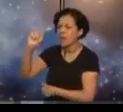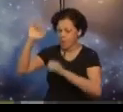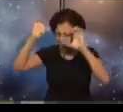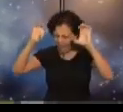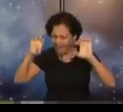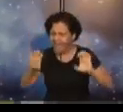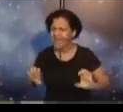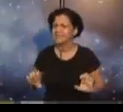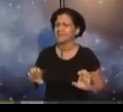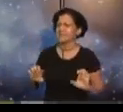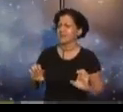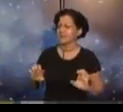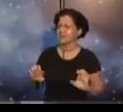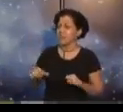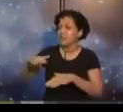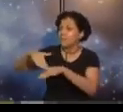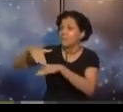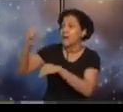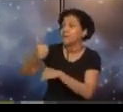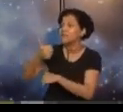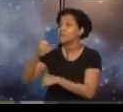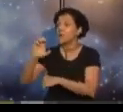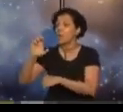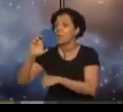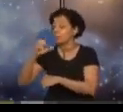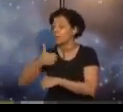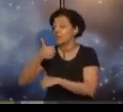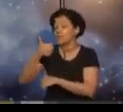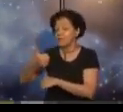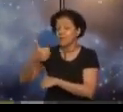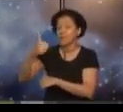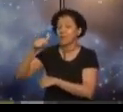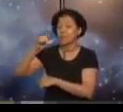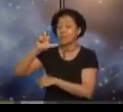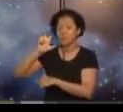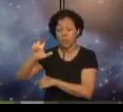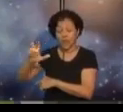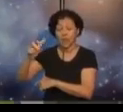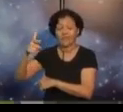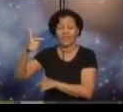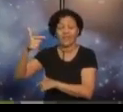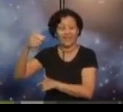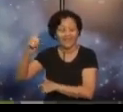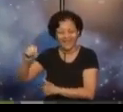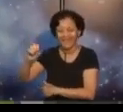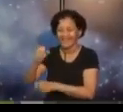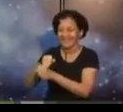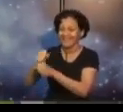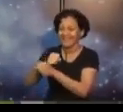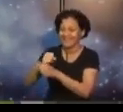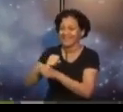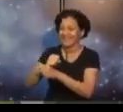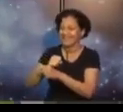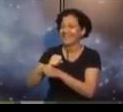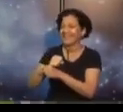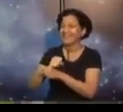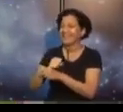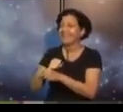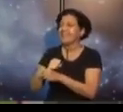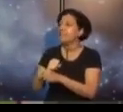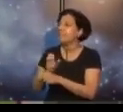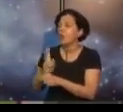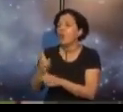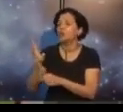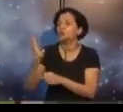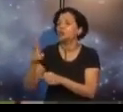anos sem precisar mudar algum dos seus pontos, tem alguma coisa aí que é diferente. E